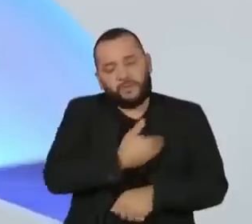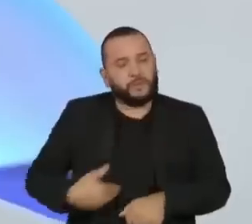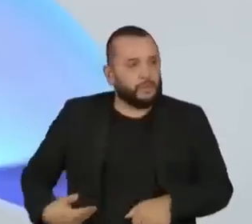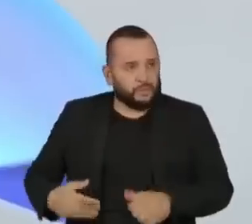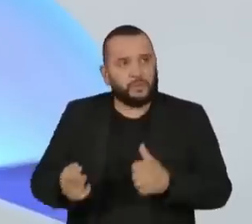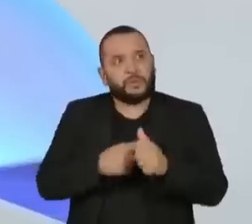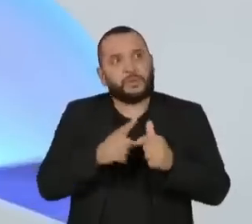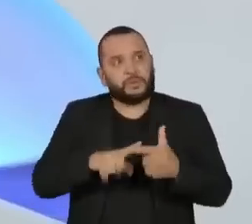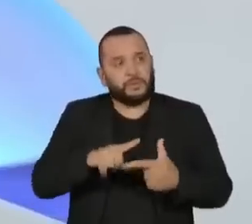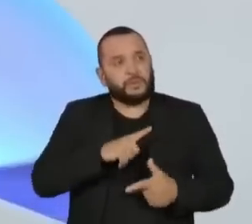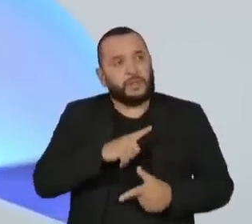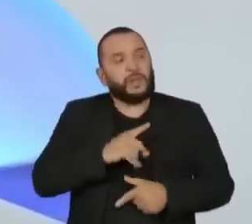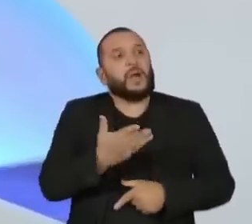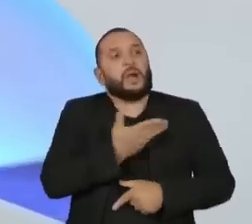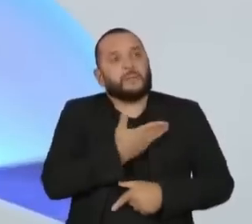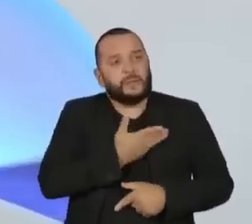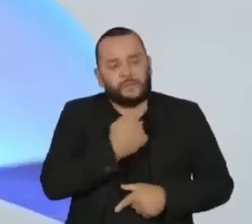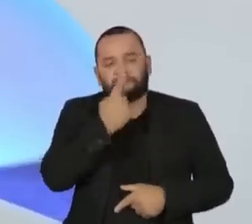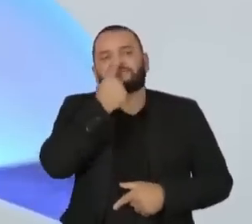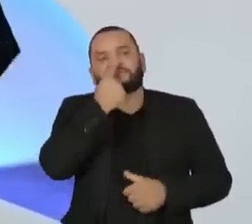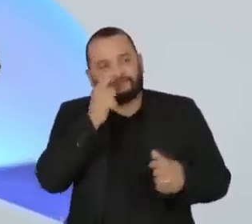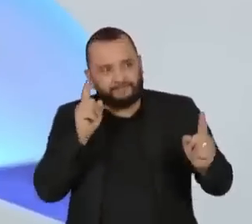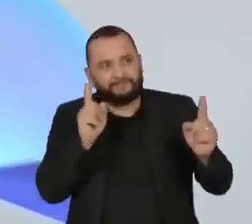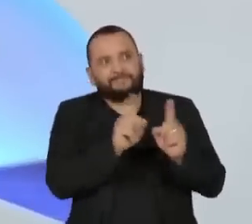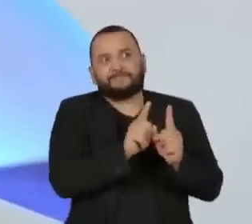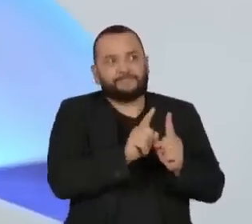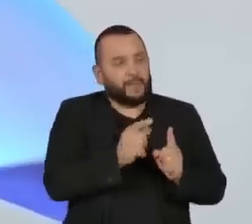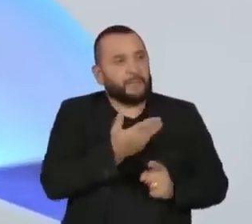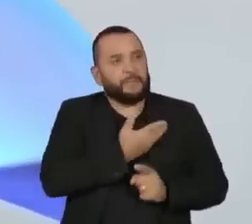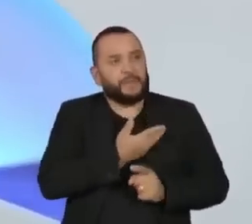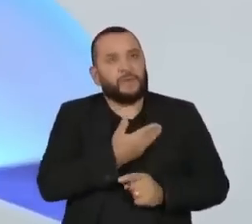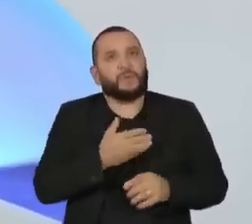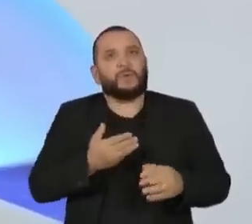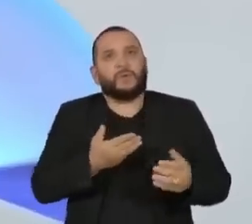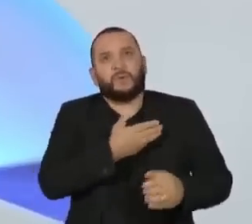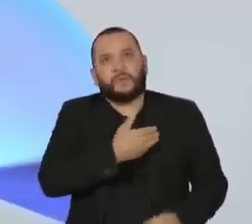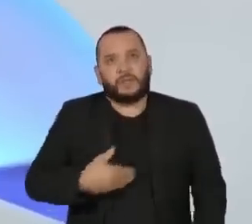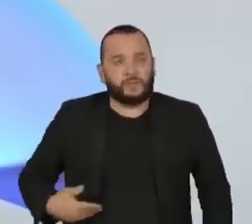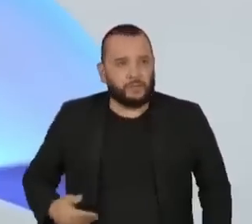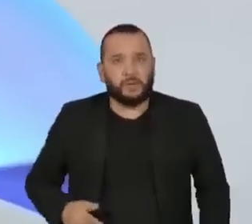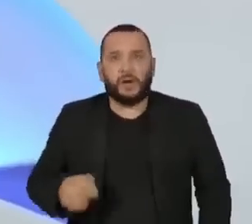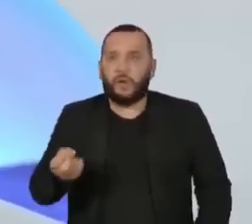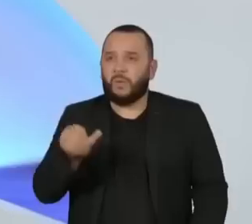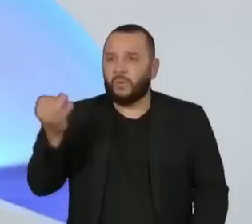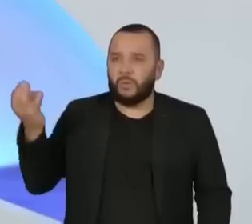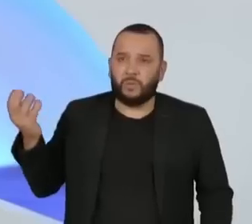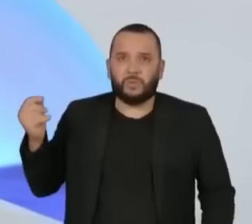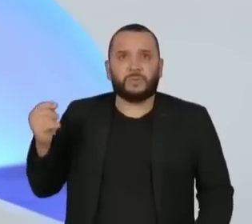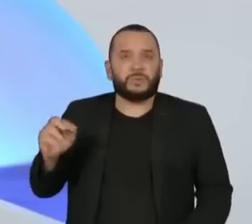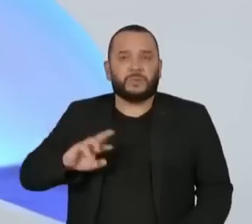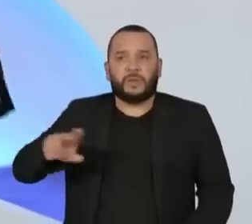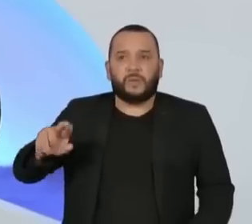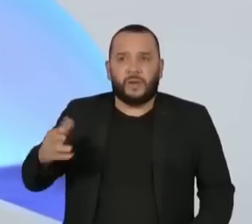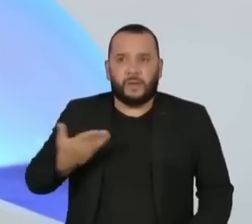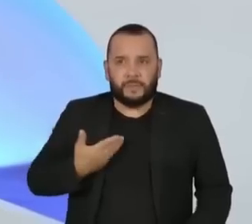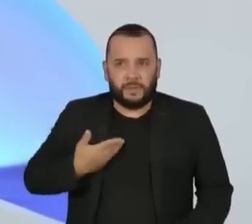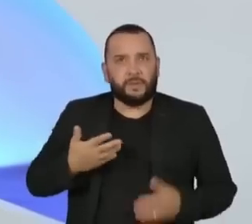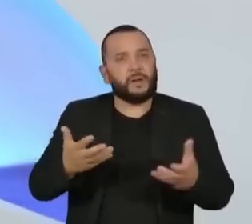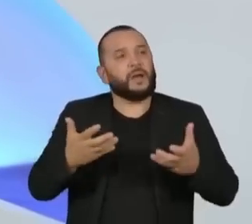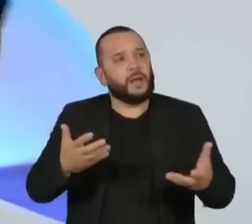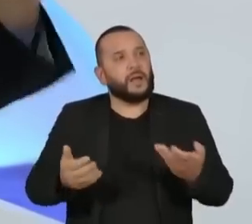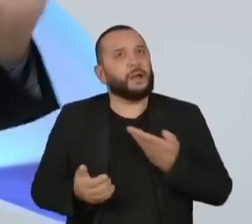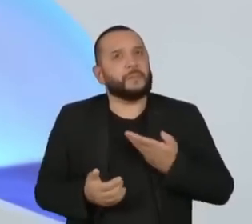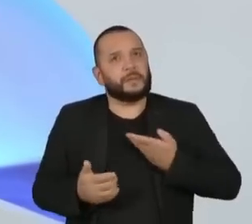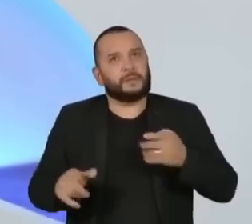Tenho amizade próxima com quase todos os que, eventualmente, ainda não ser meus amigos, eu quero ser amigo